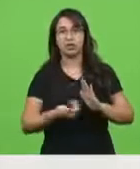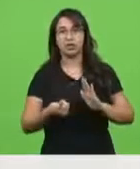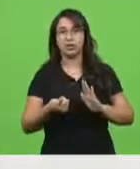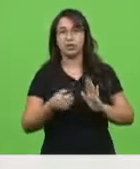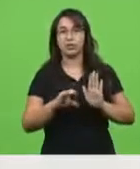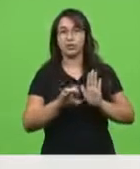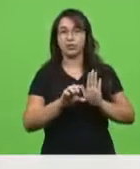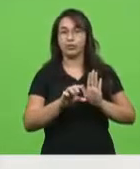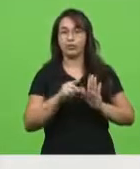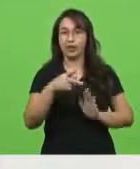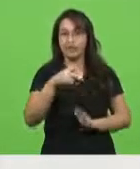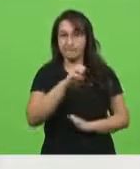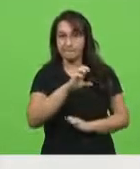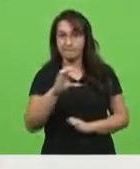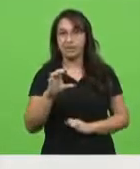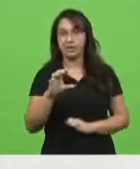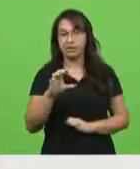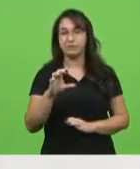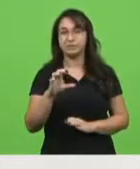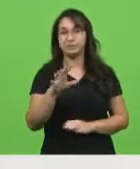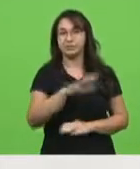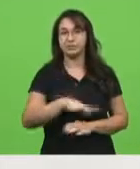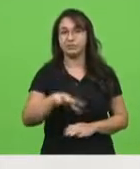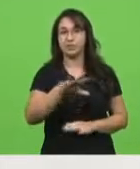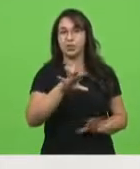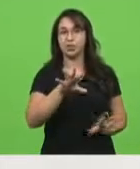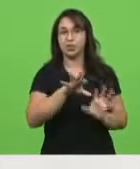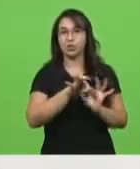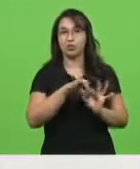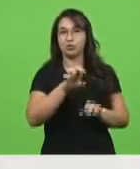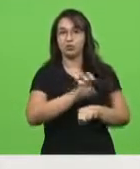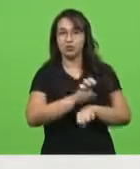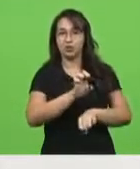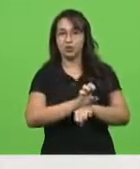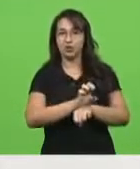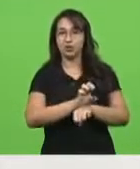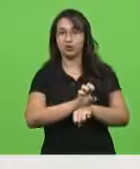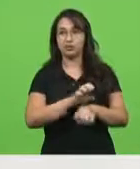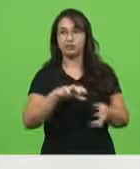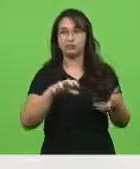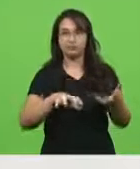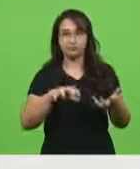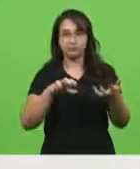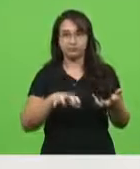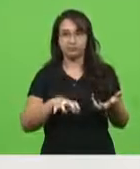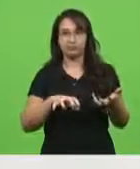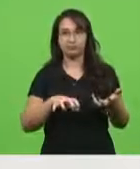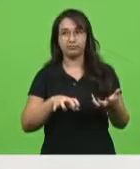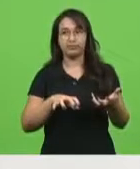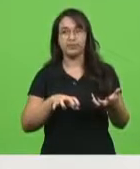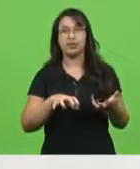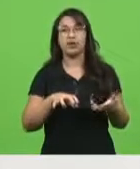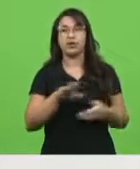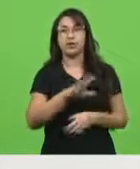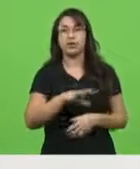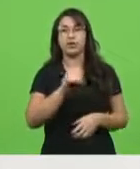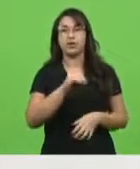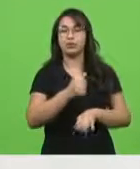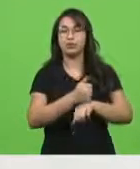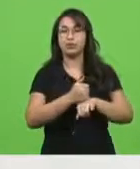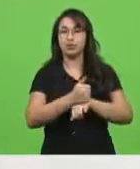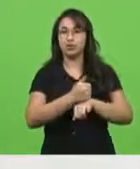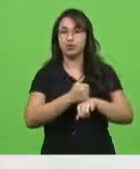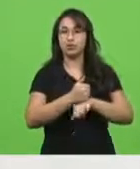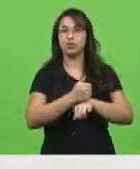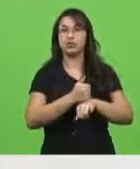A suspensão no âmbito da União dos Estados, Distrito Federal e Municípios, progressões e promoções funcionais de agentes públicos,